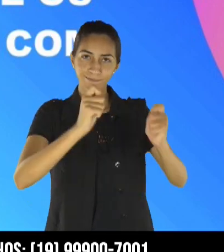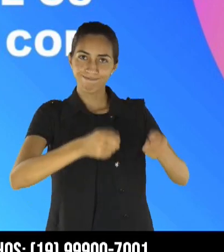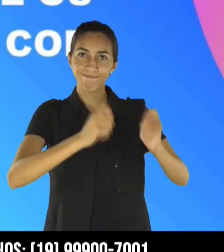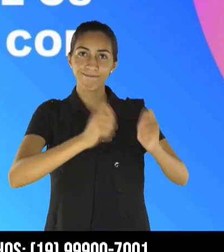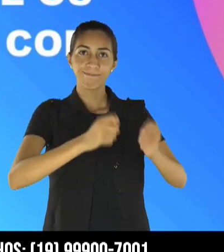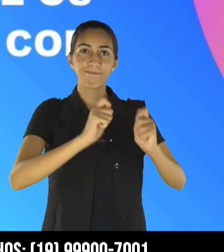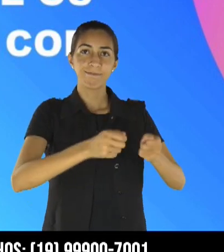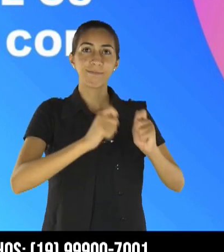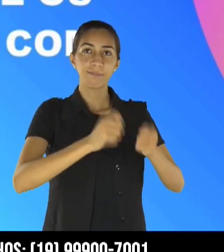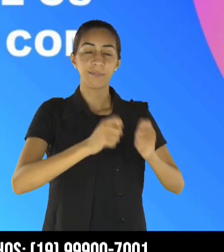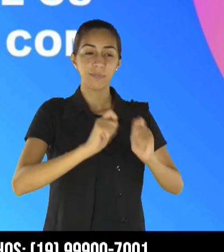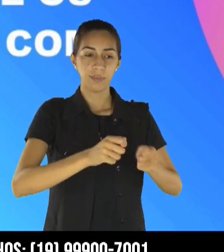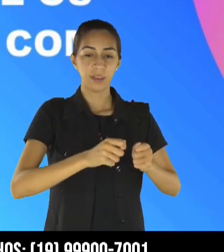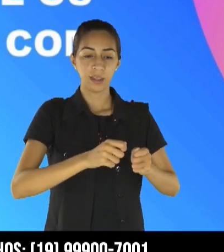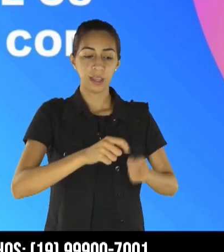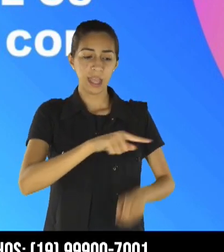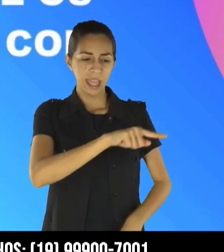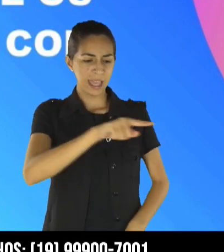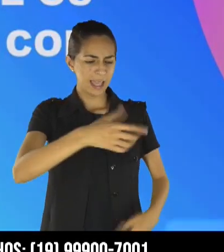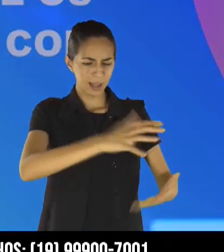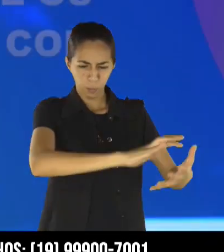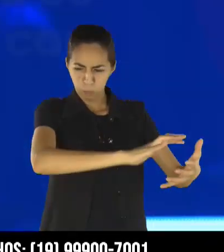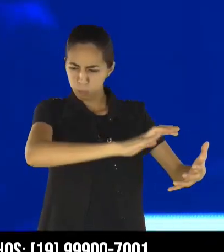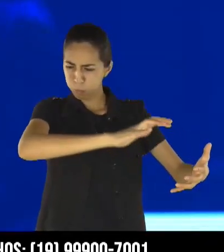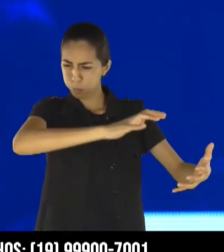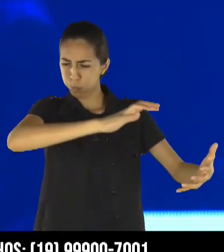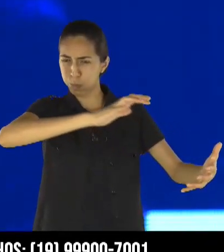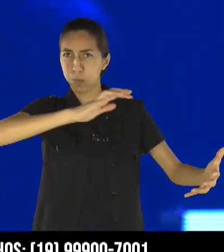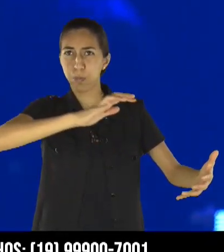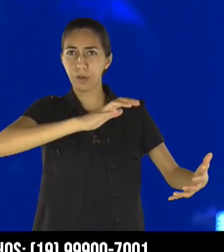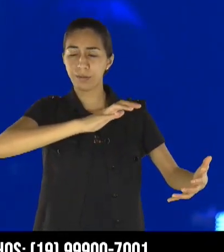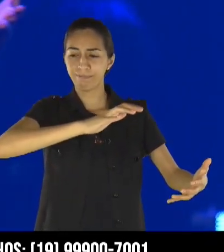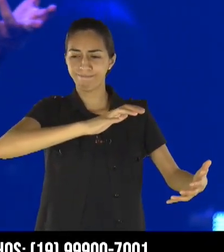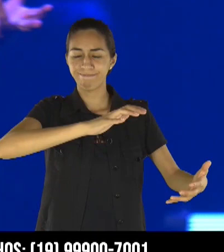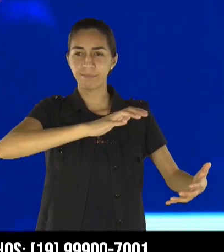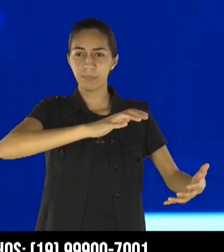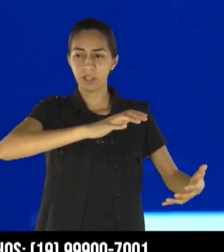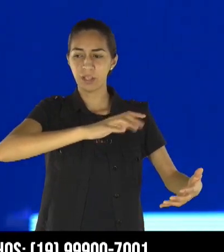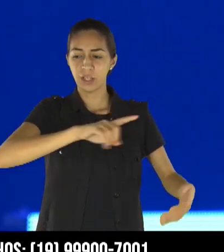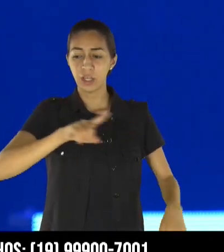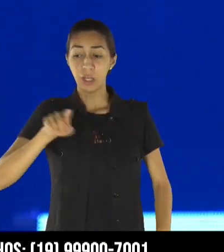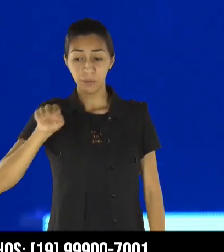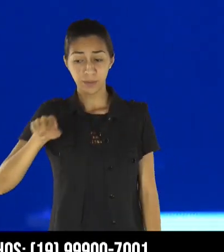dificuldade maior do que você pode vencer, o eu faço diante dessas coisas?